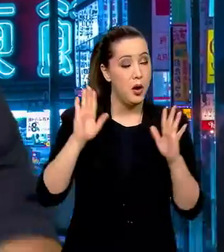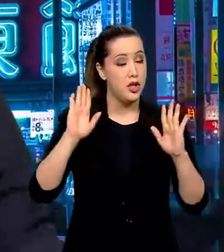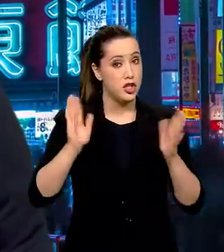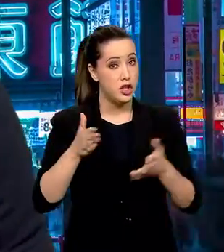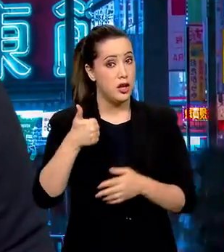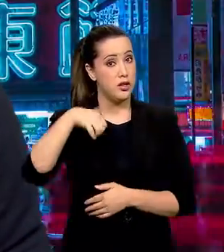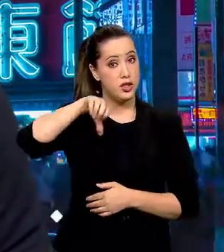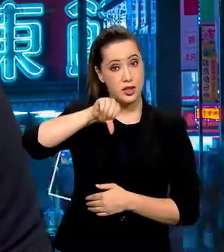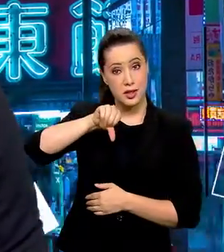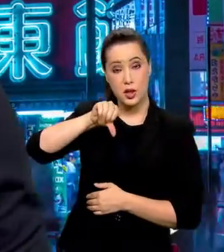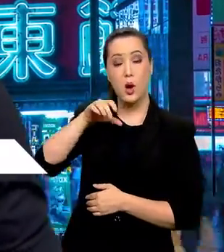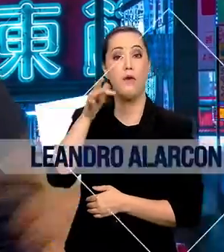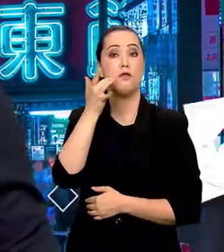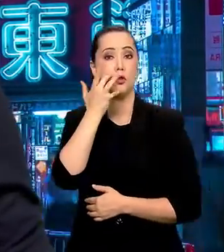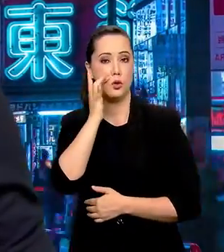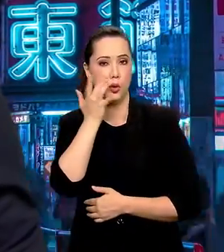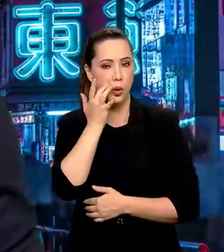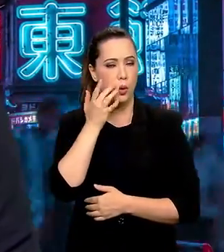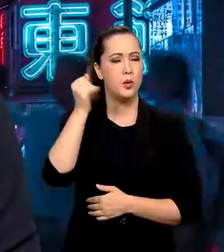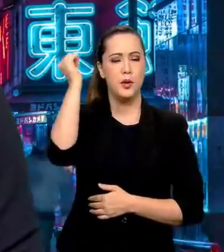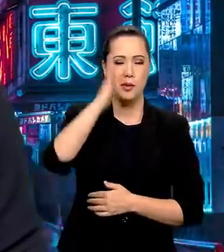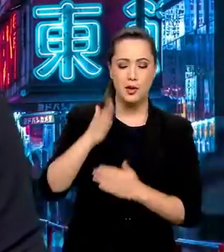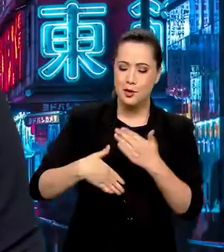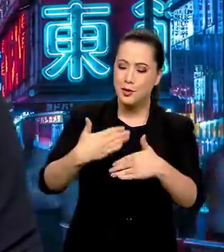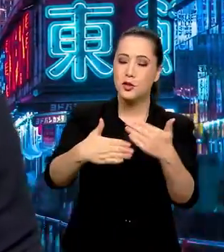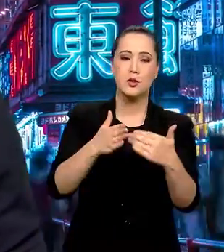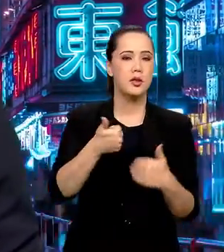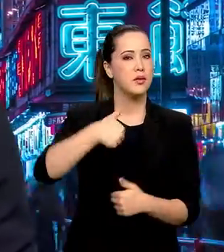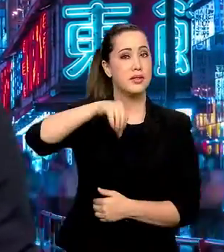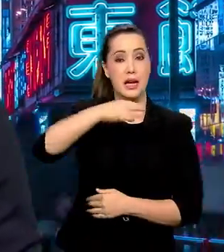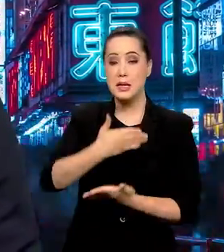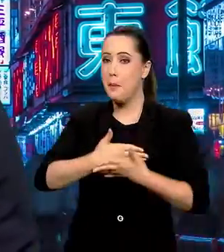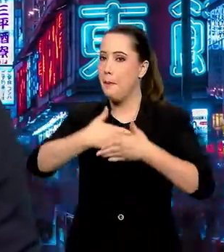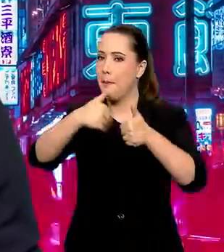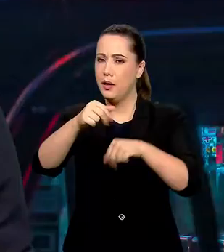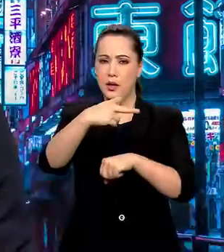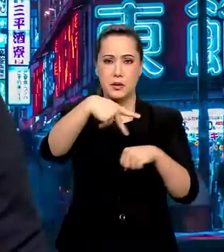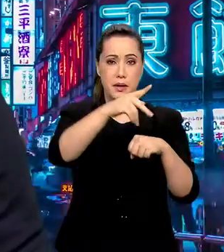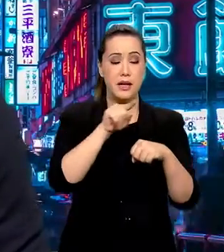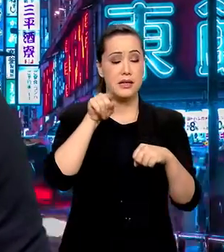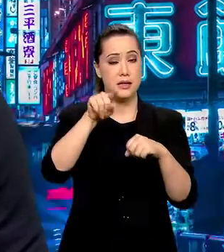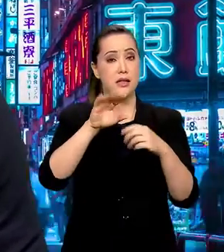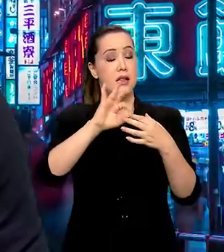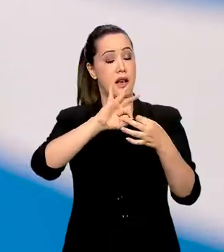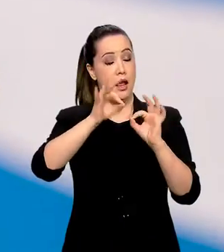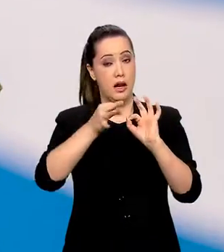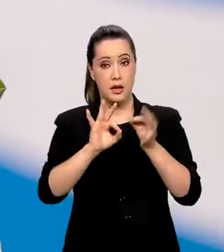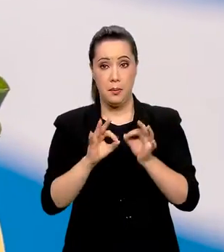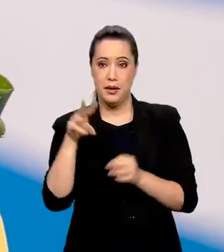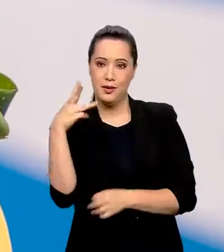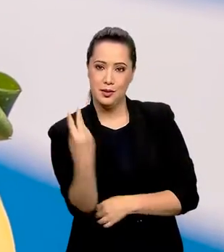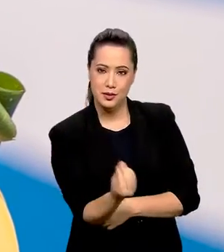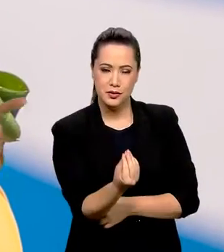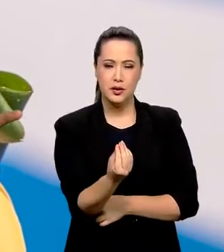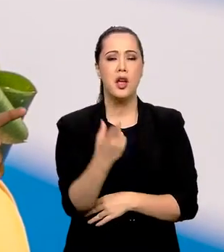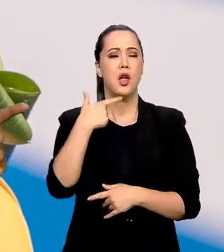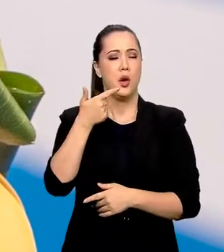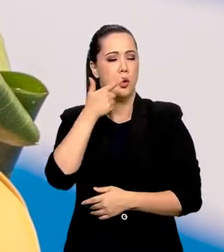Tóquio. Agora já são 19 medalhas douradas e o Brasil segue firme entre os 10 melhores na Paralimpíada de Tóquio. A última